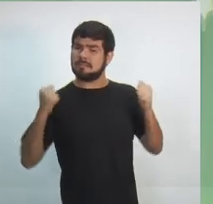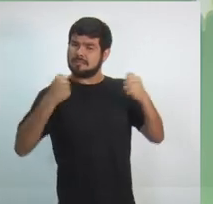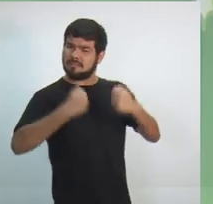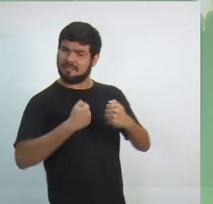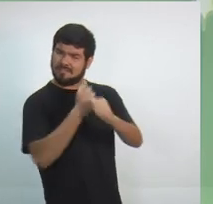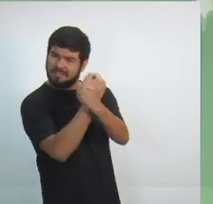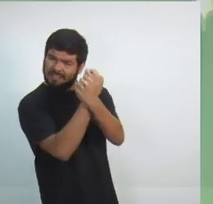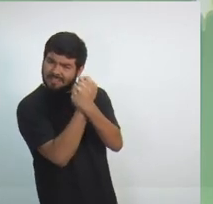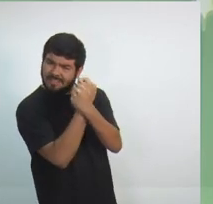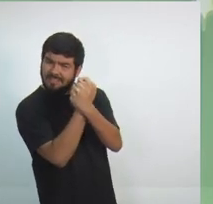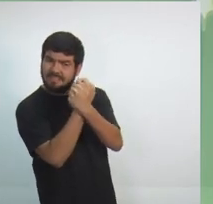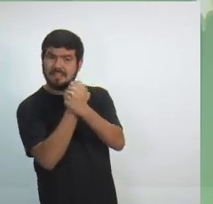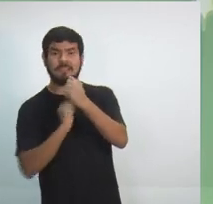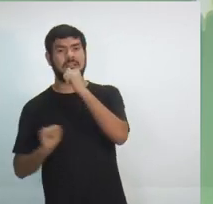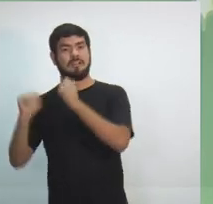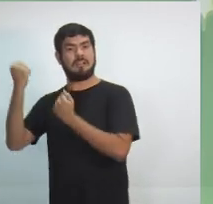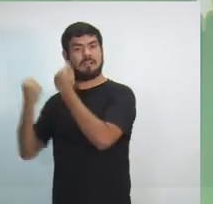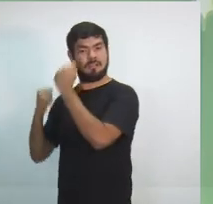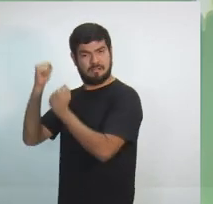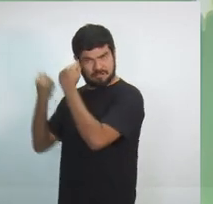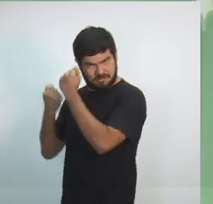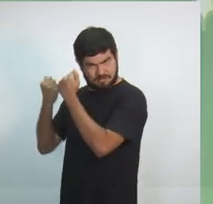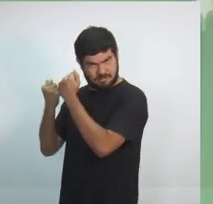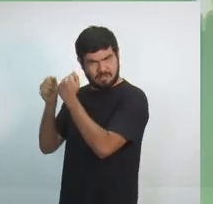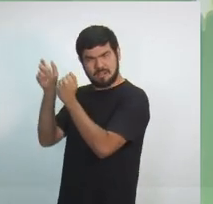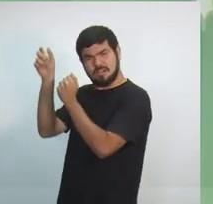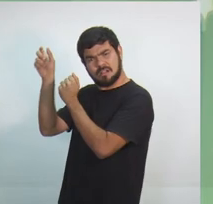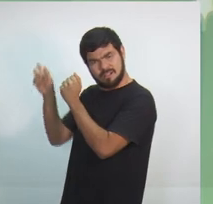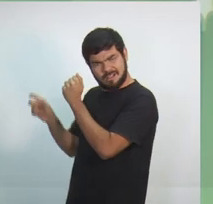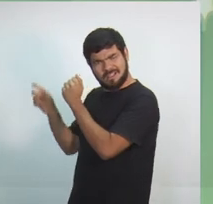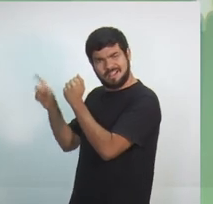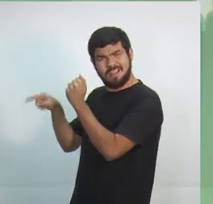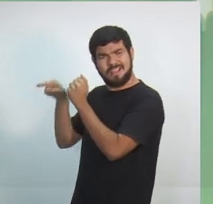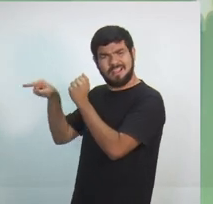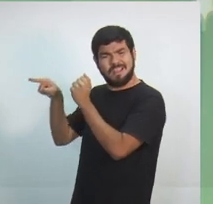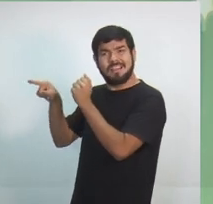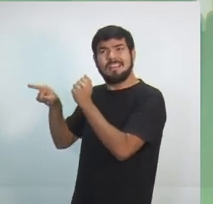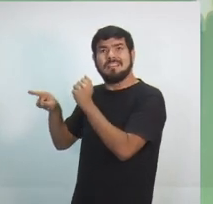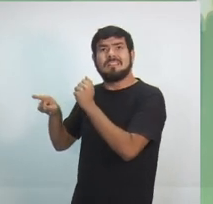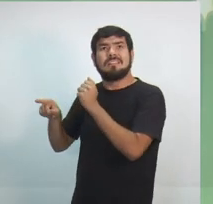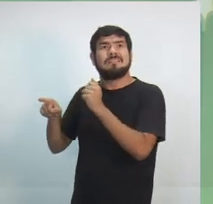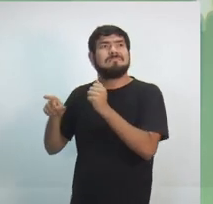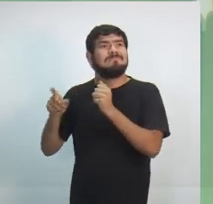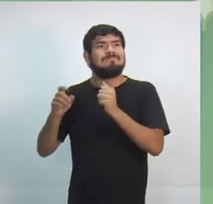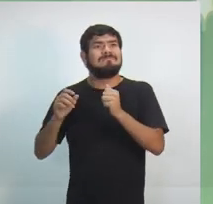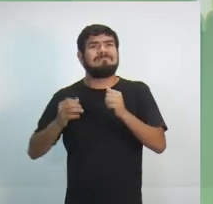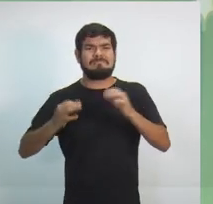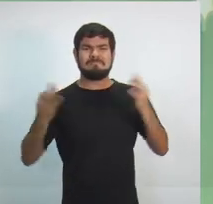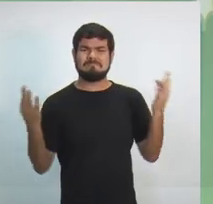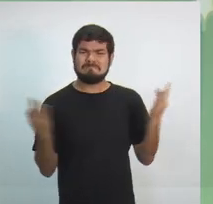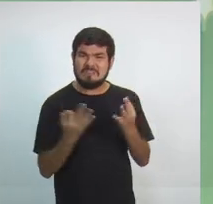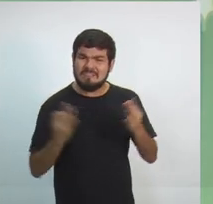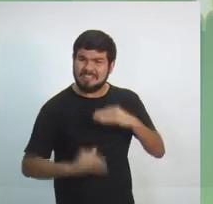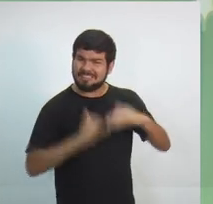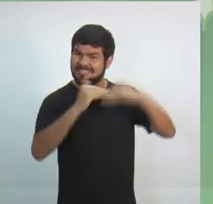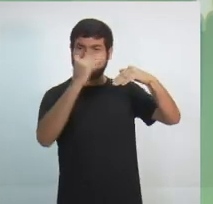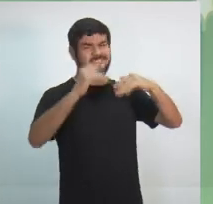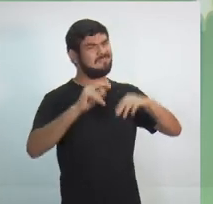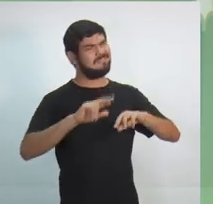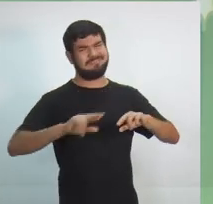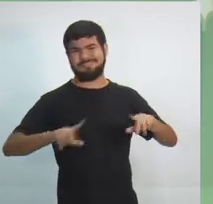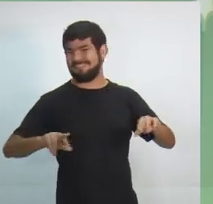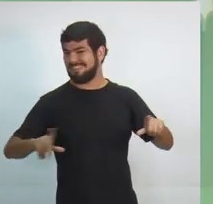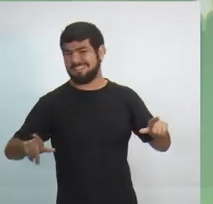polo industrial de Manaus. É um modelo sustentável de desenvolvimento? Não é. O governo do Estado não tem